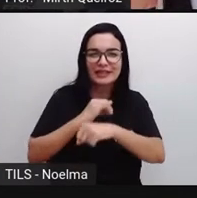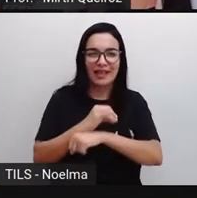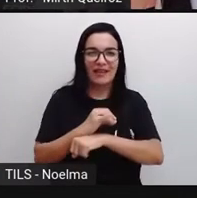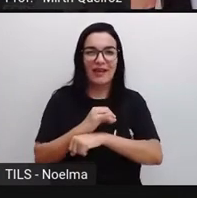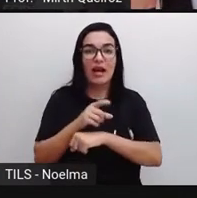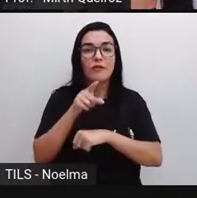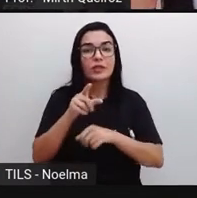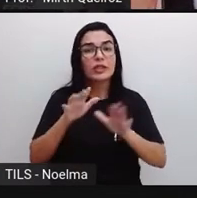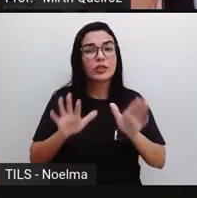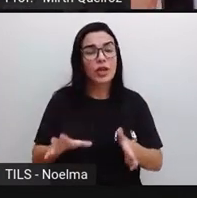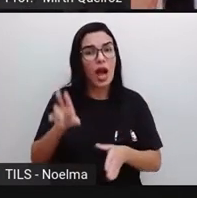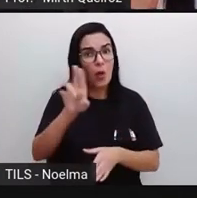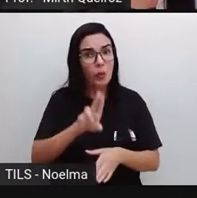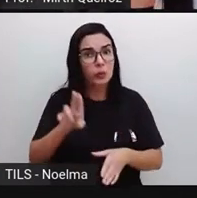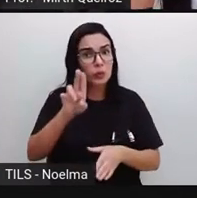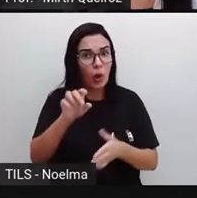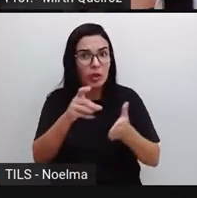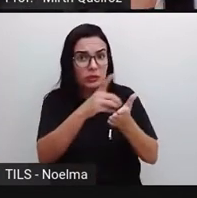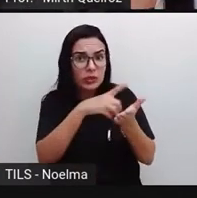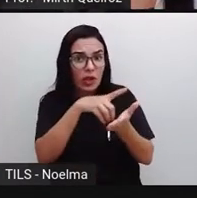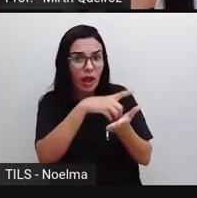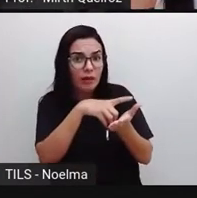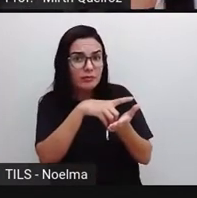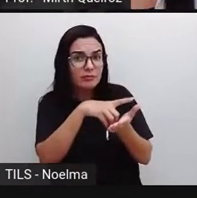Você já usou um dicionário?